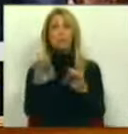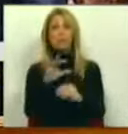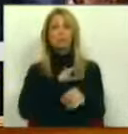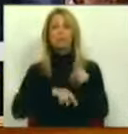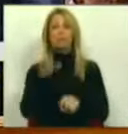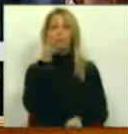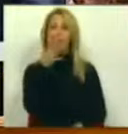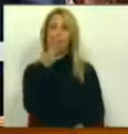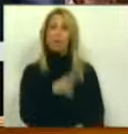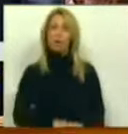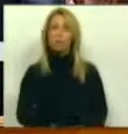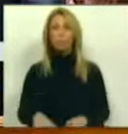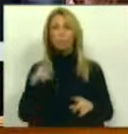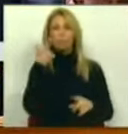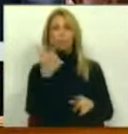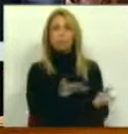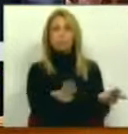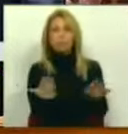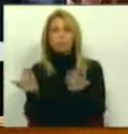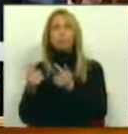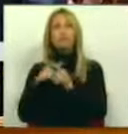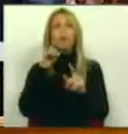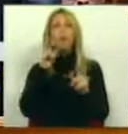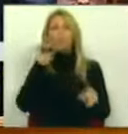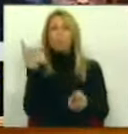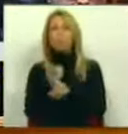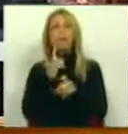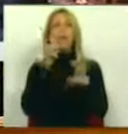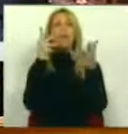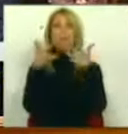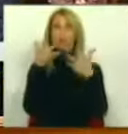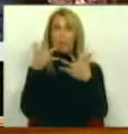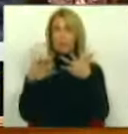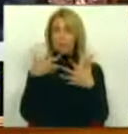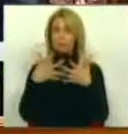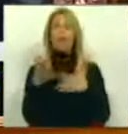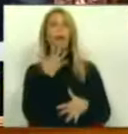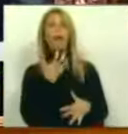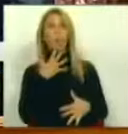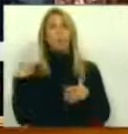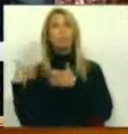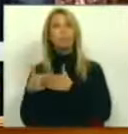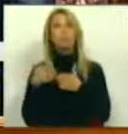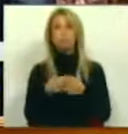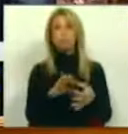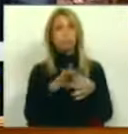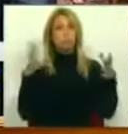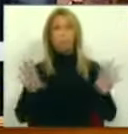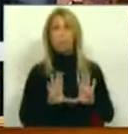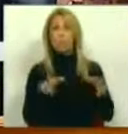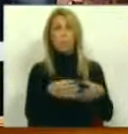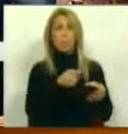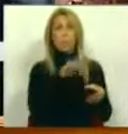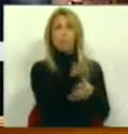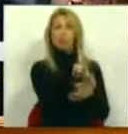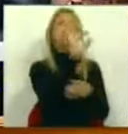é que aferir da transparência e do rigor desses processos não tem que ver com a Comissão que